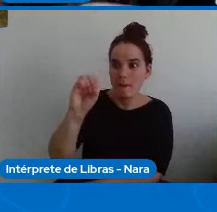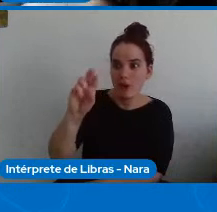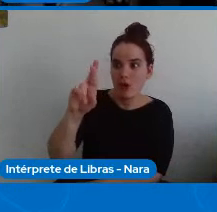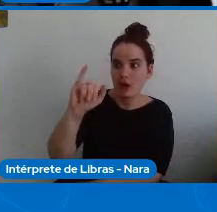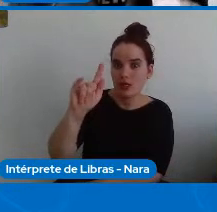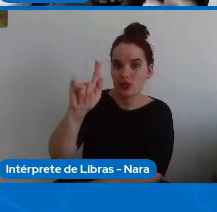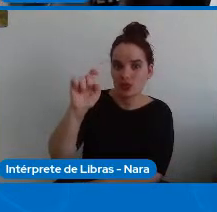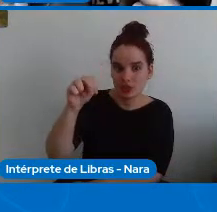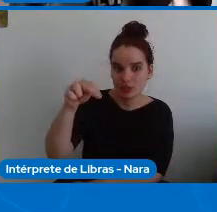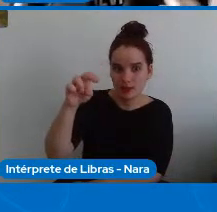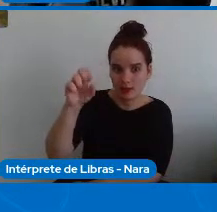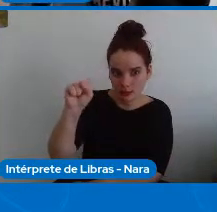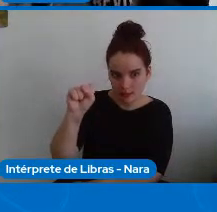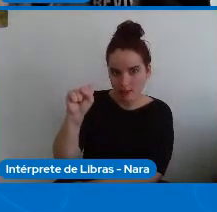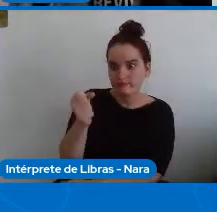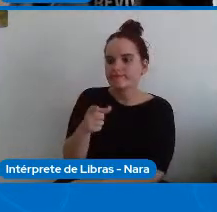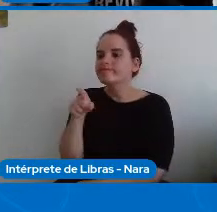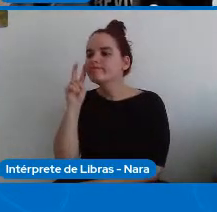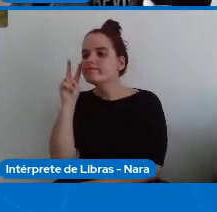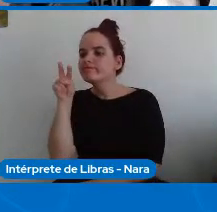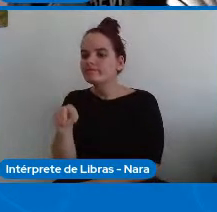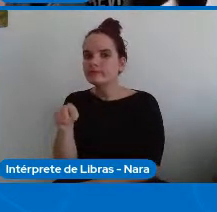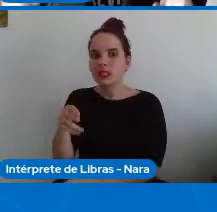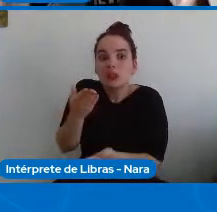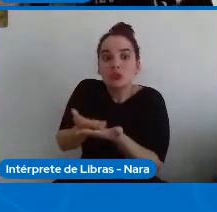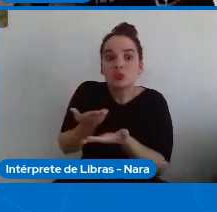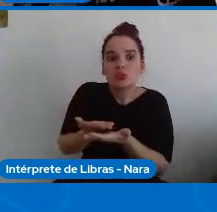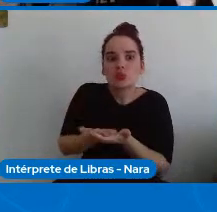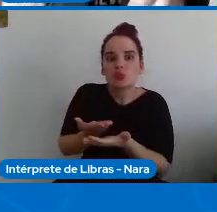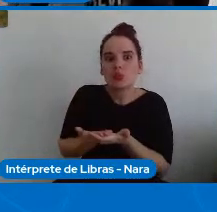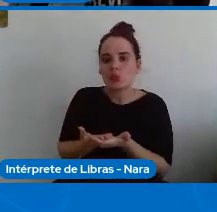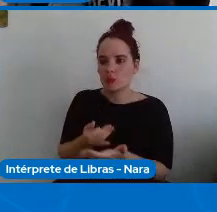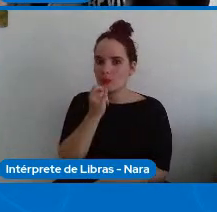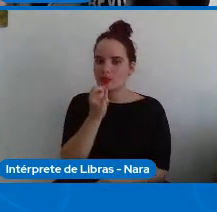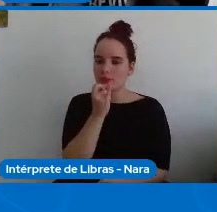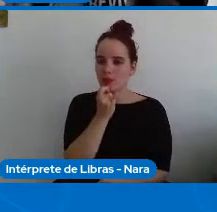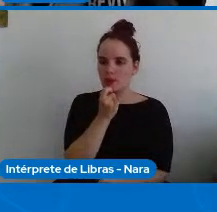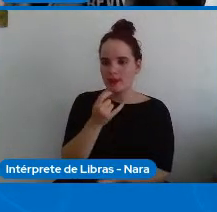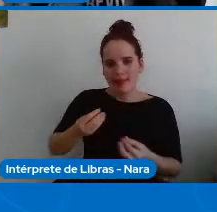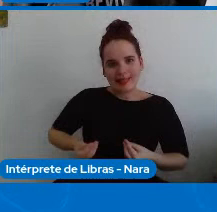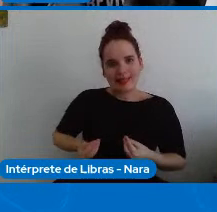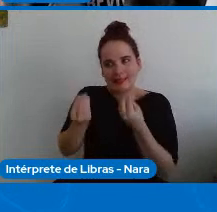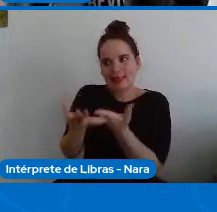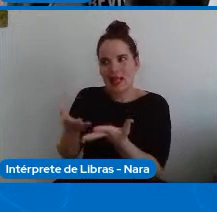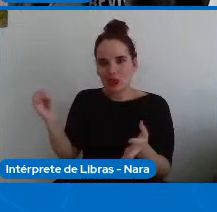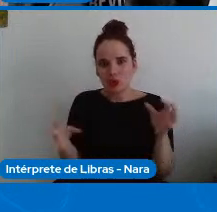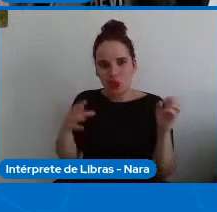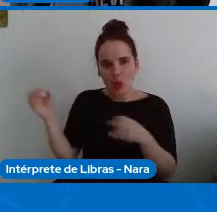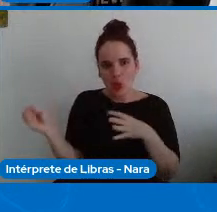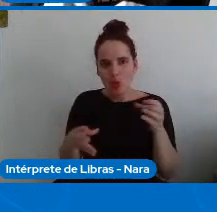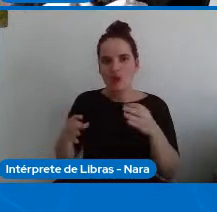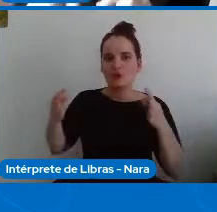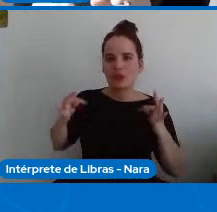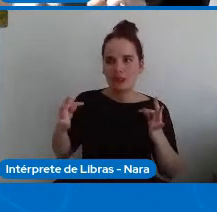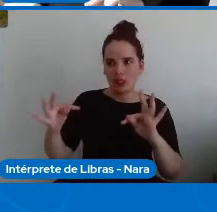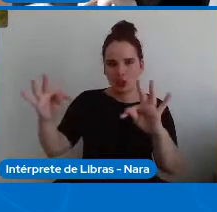que a introdução de novas tecnologias e produtos europeus